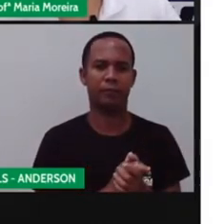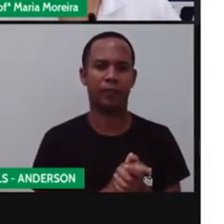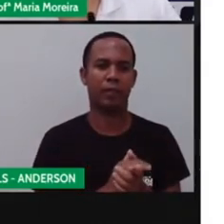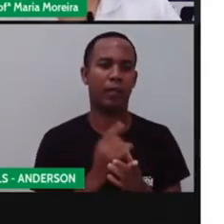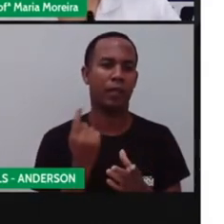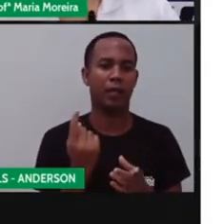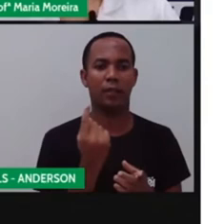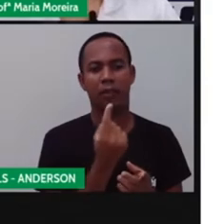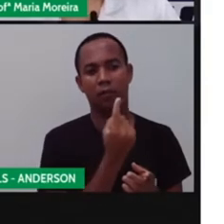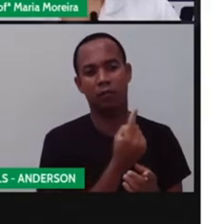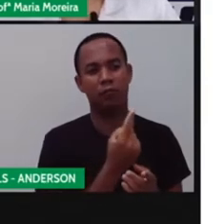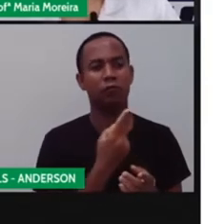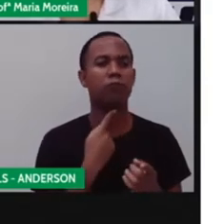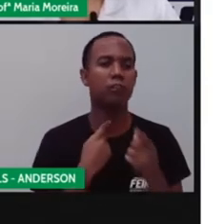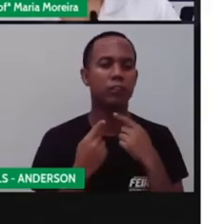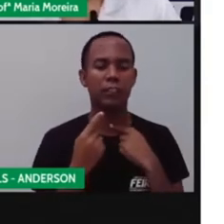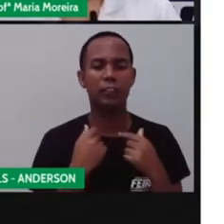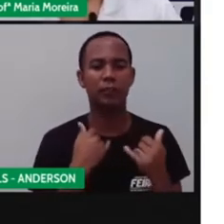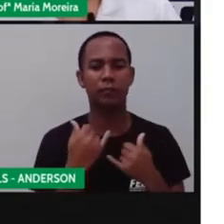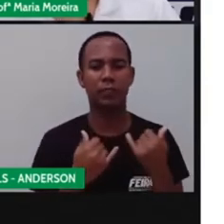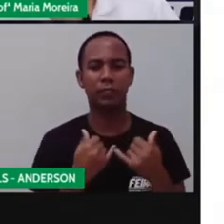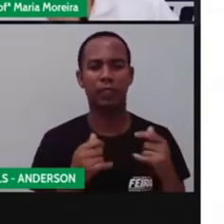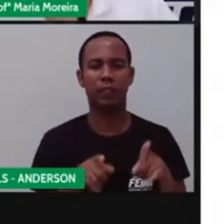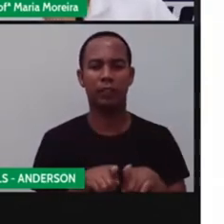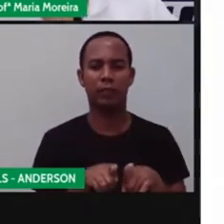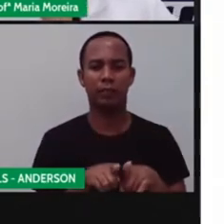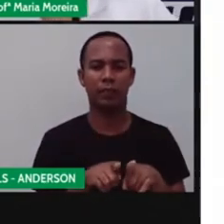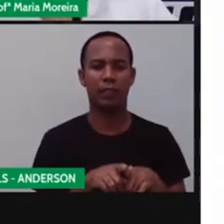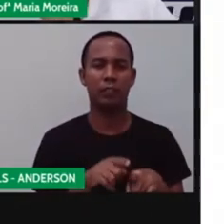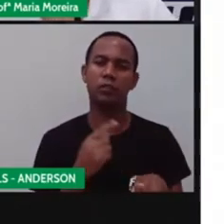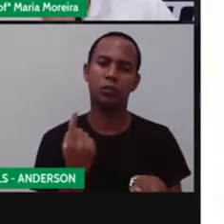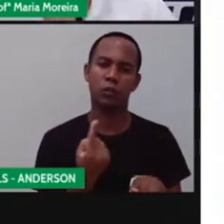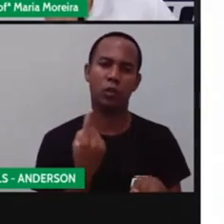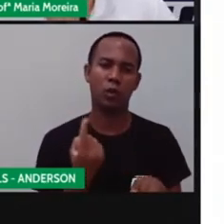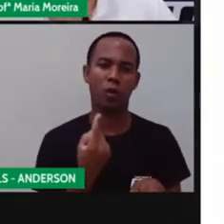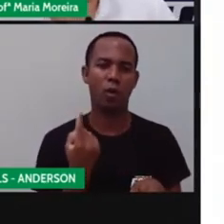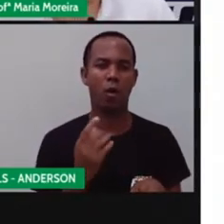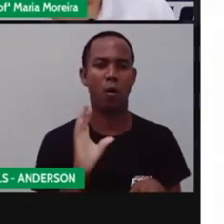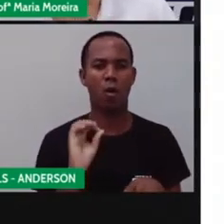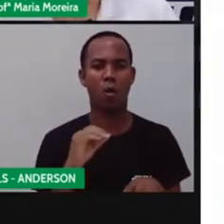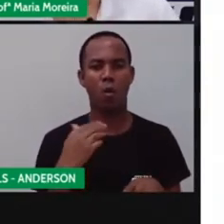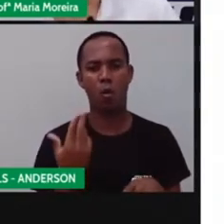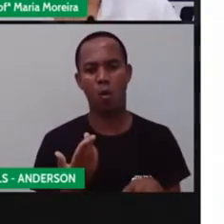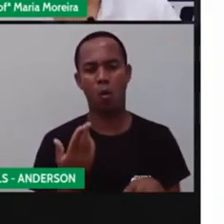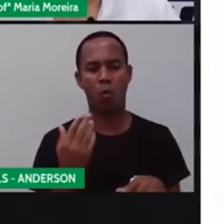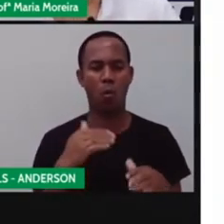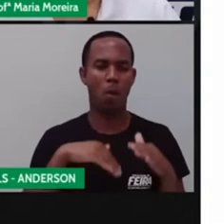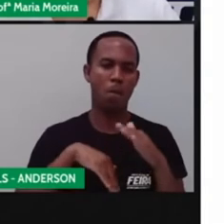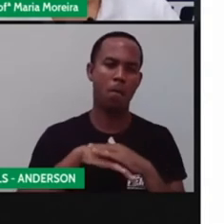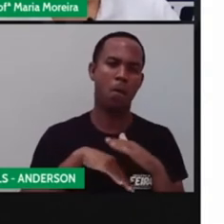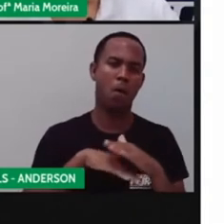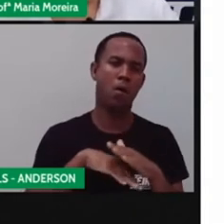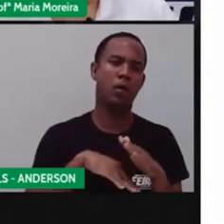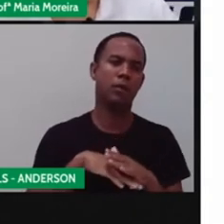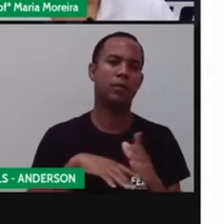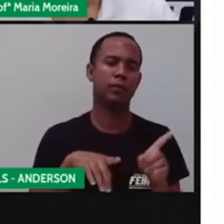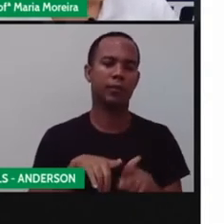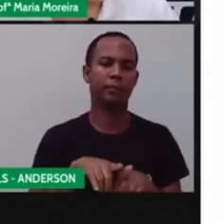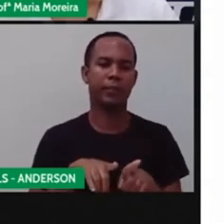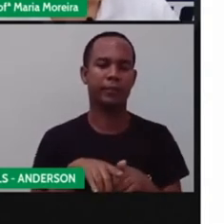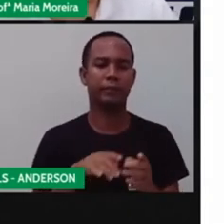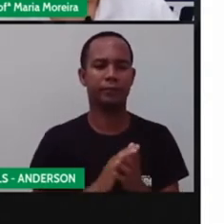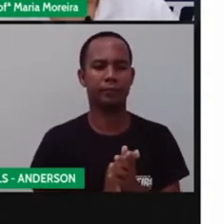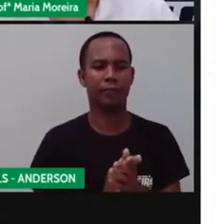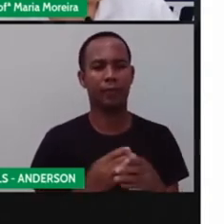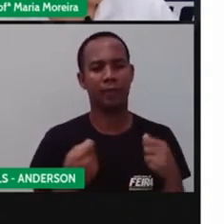Individuais e brincadeiras coletivas. Eu posso brincar de boneca sozinha ou de bola, mas eu vou ter atividades